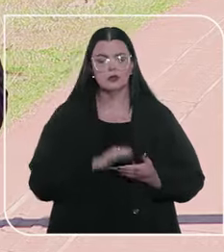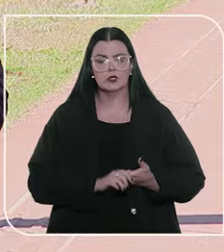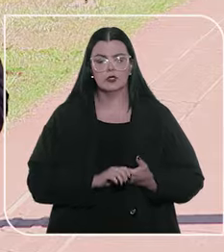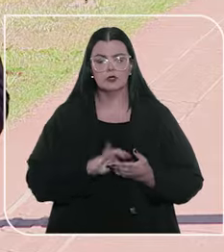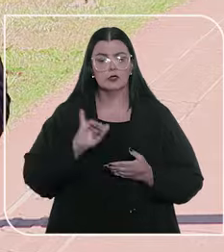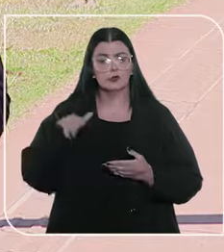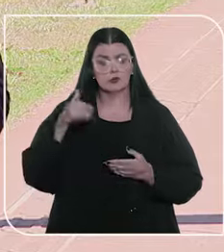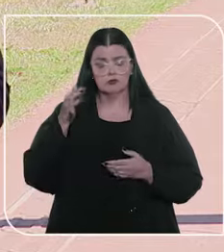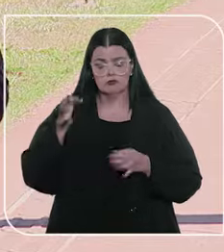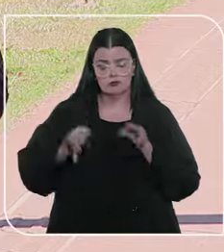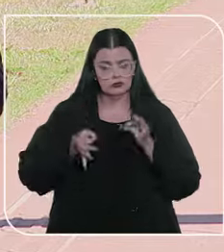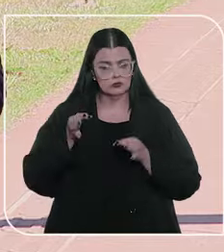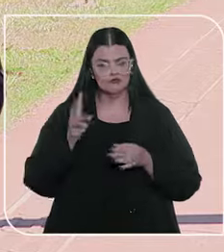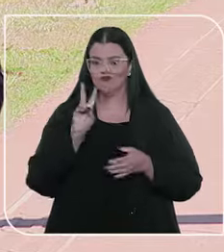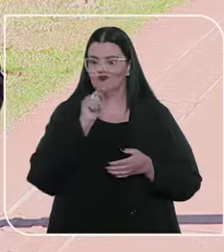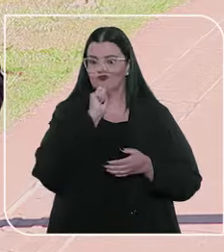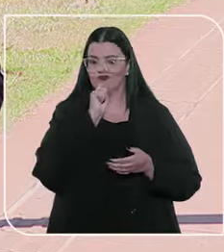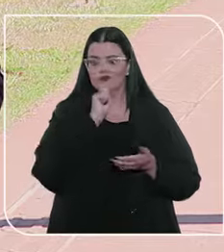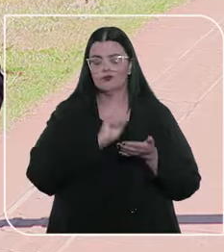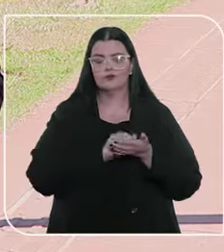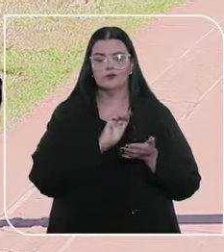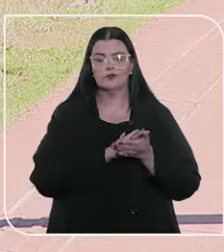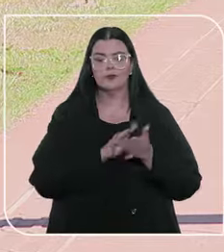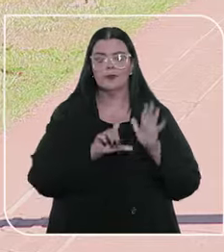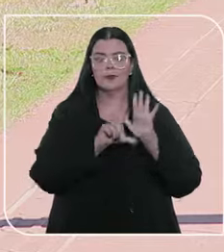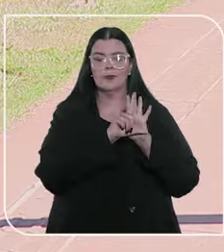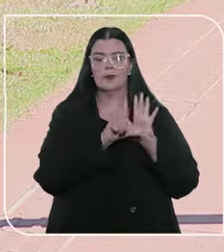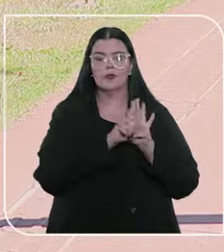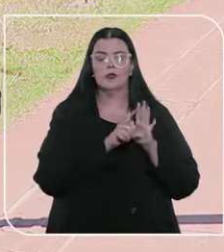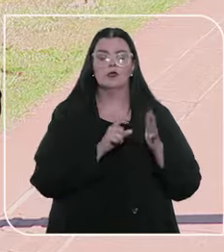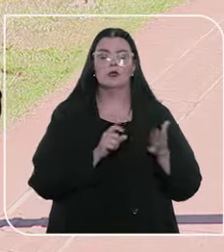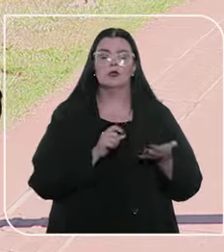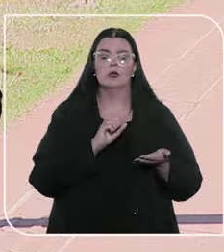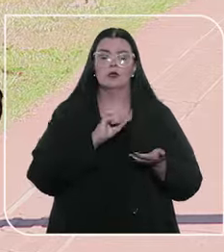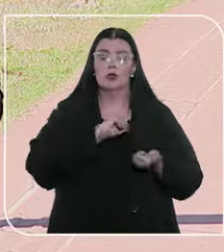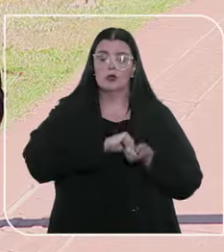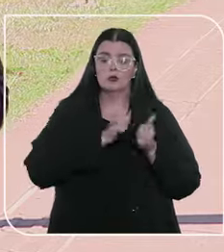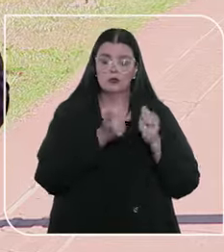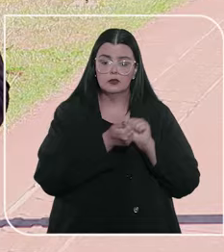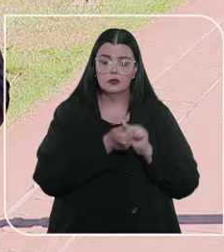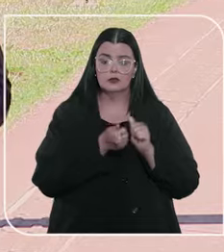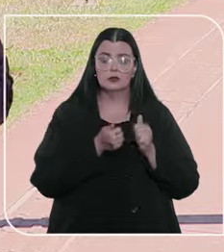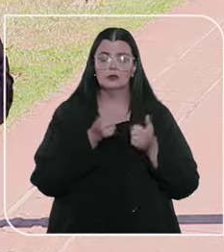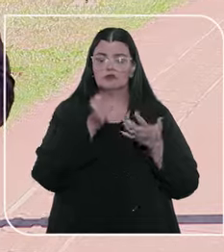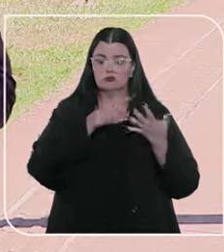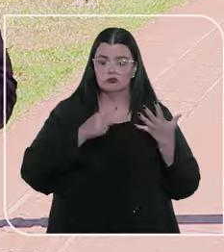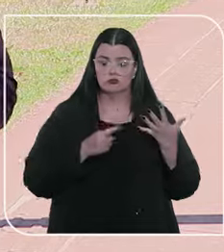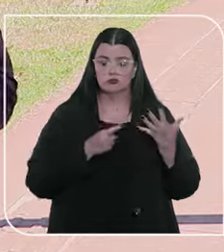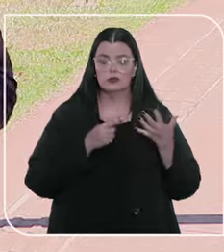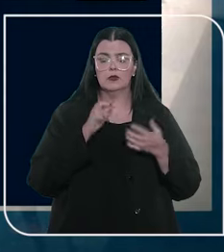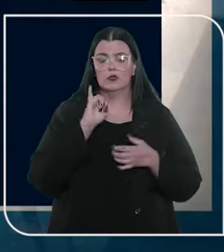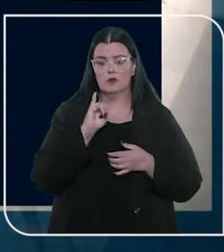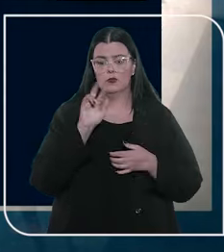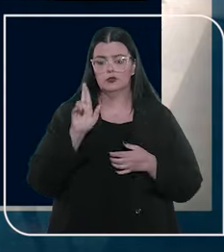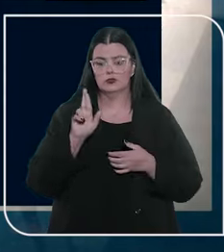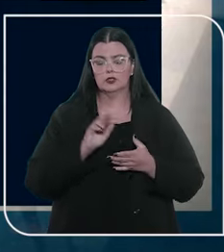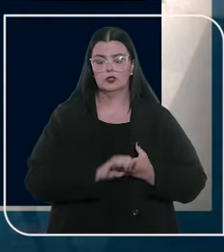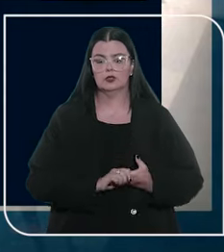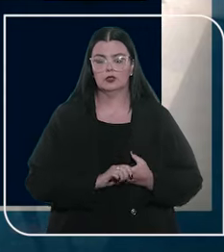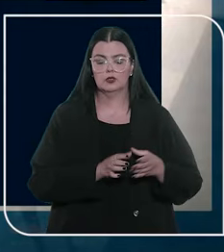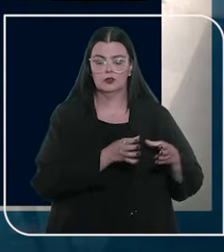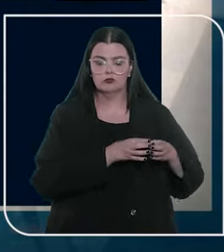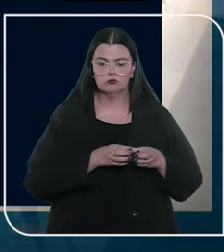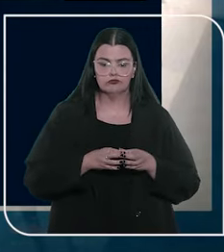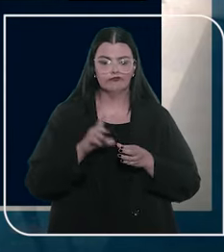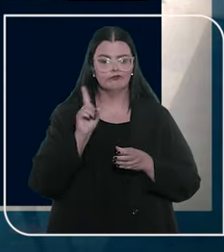Tribunal de Justiça, não aplicou corretamente a lei que regulamenta as questões relativas ao imposto de renda. O colegiado